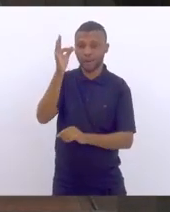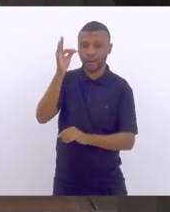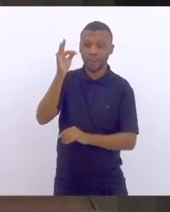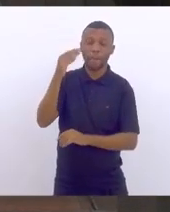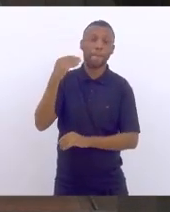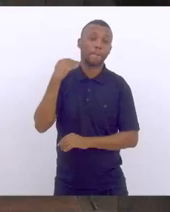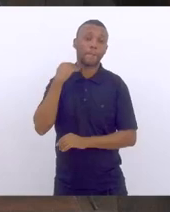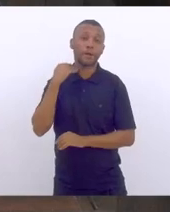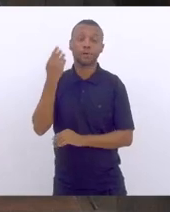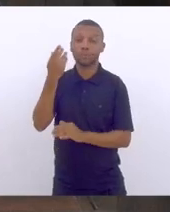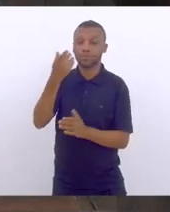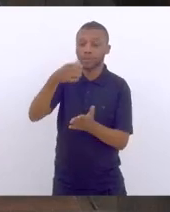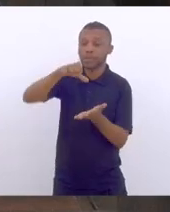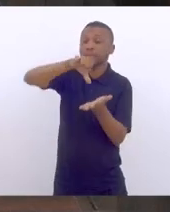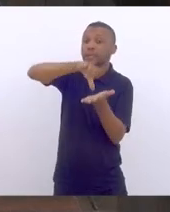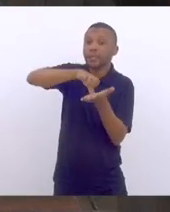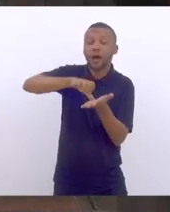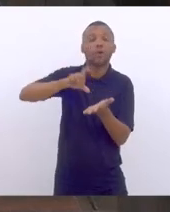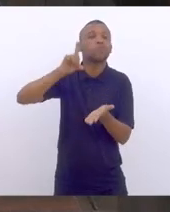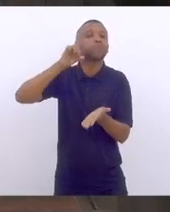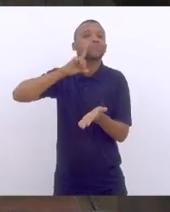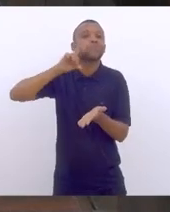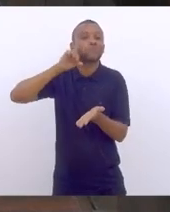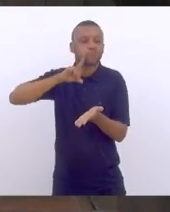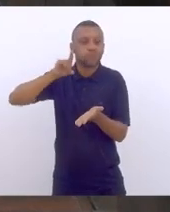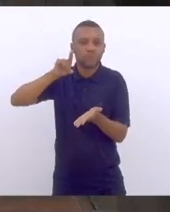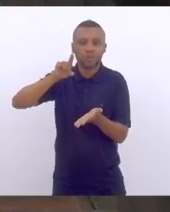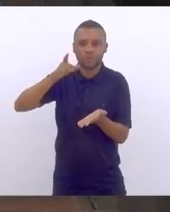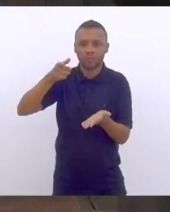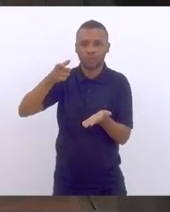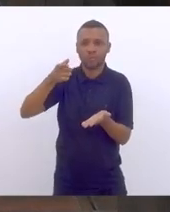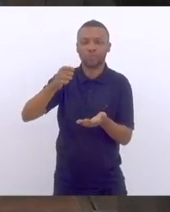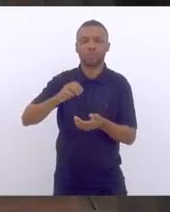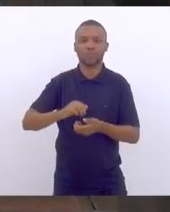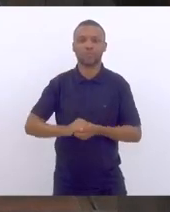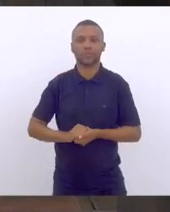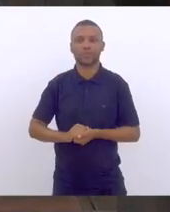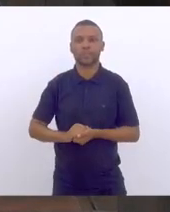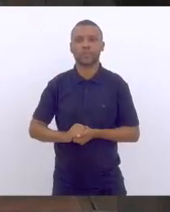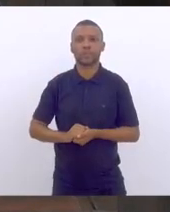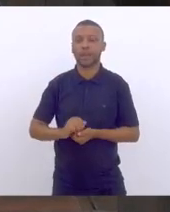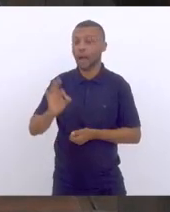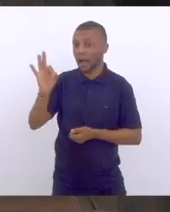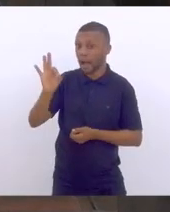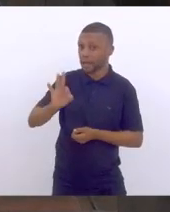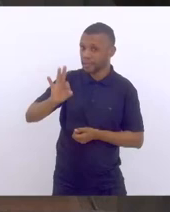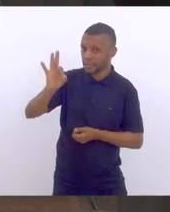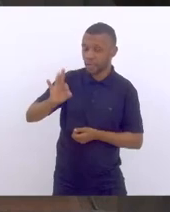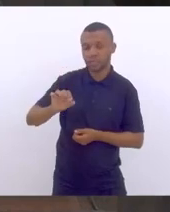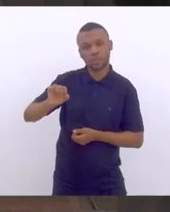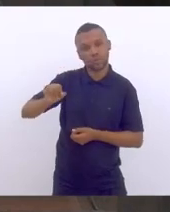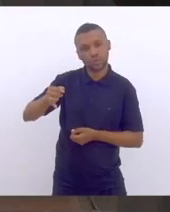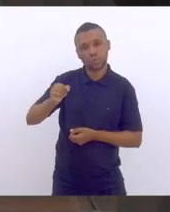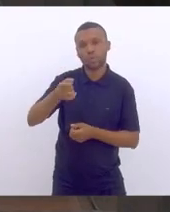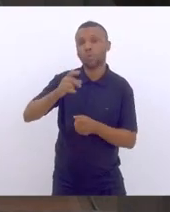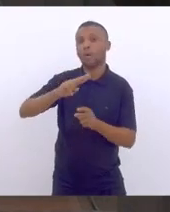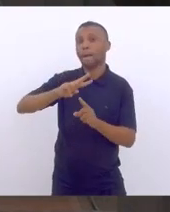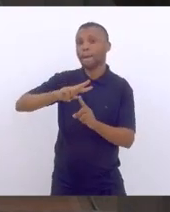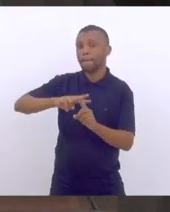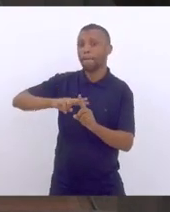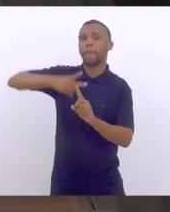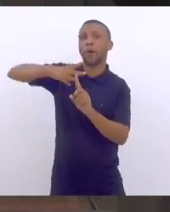Central americano, ampliou a taxa de juros em relação